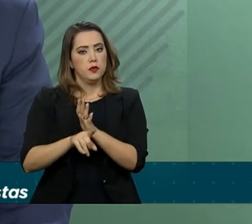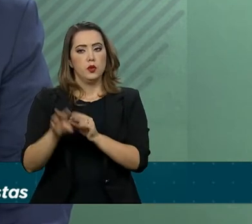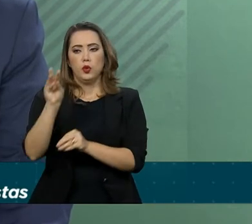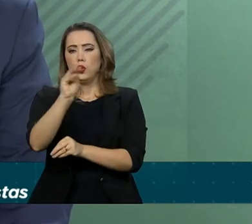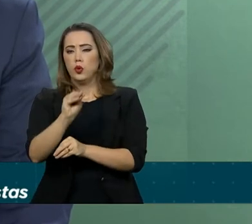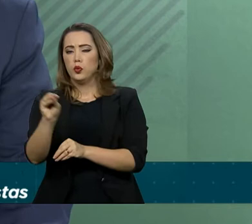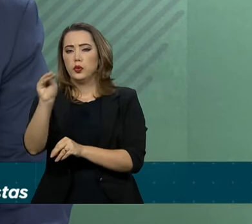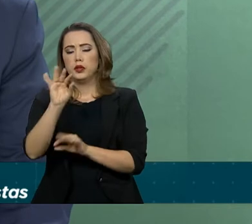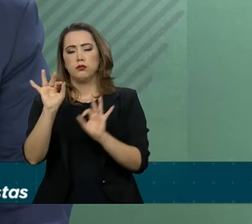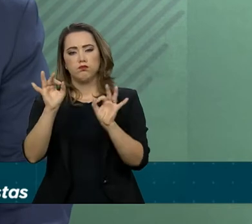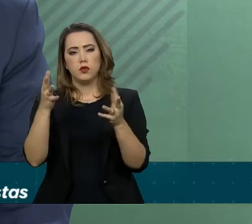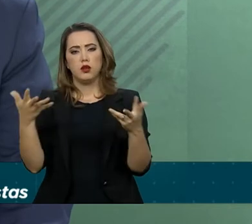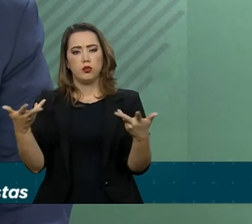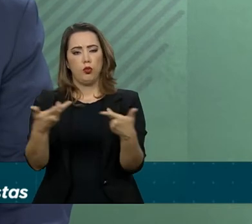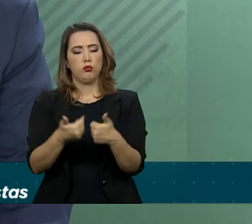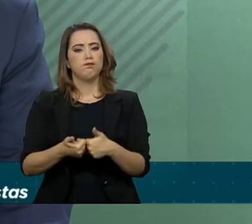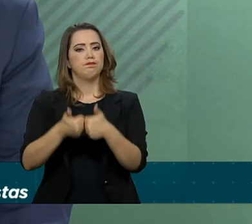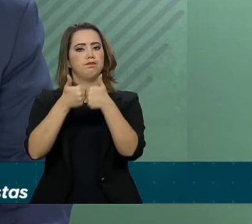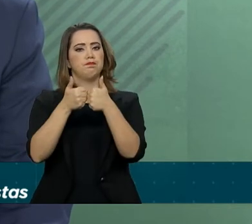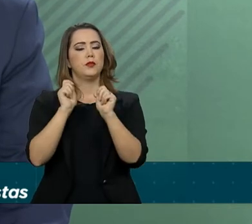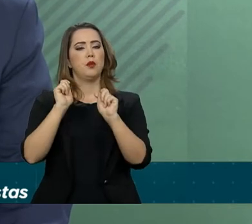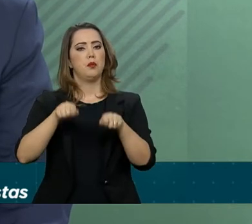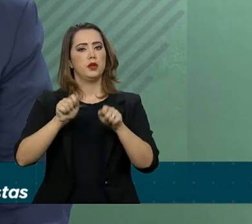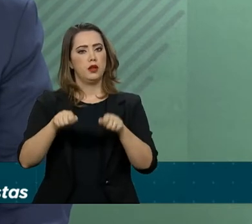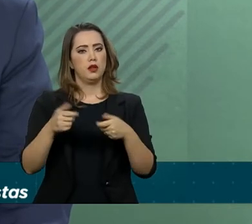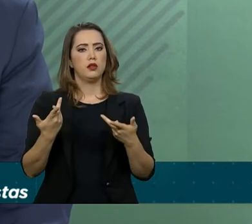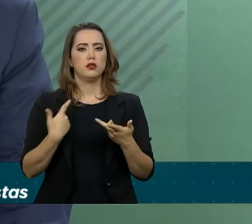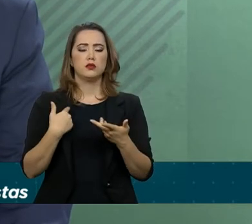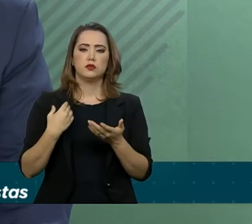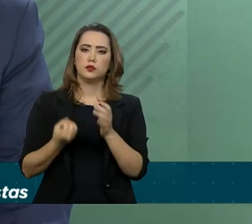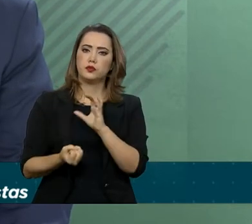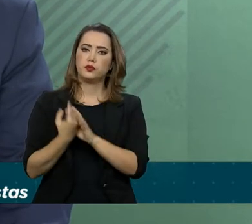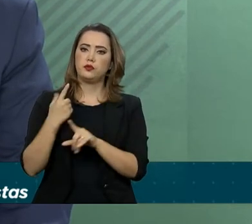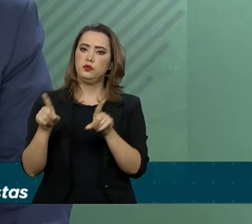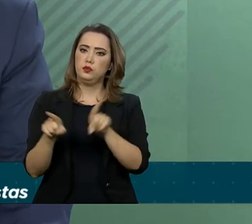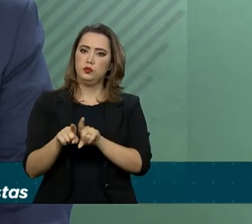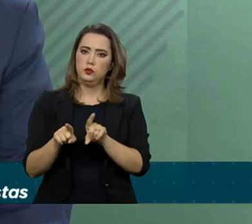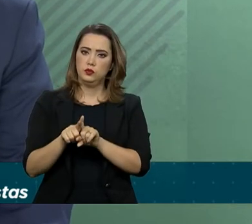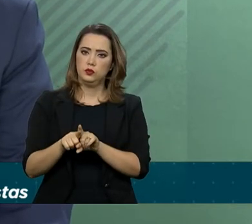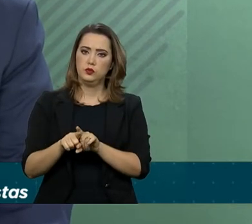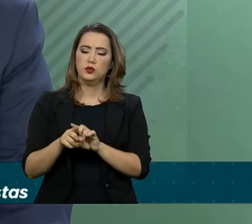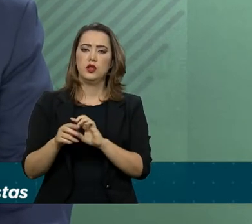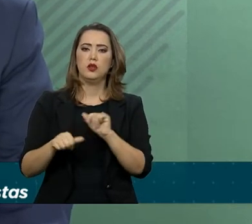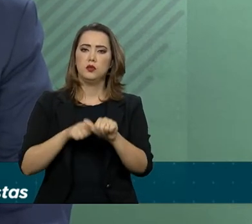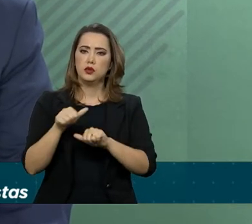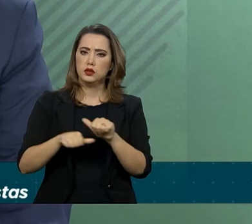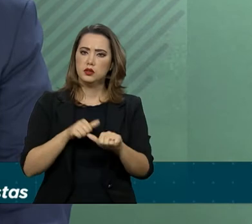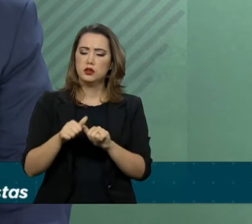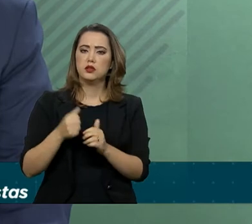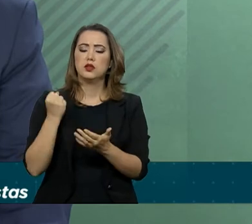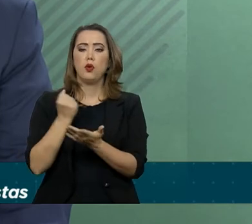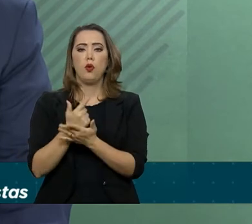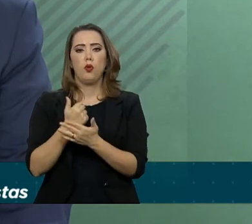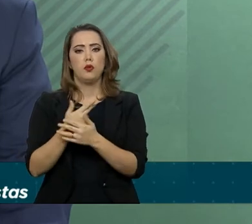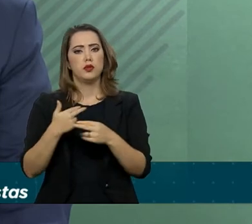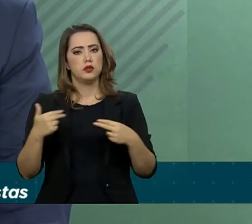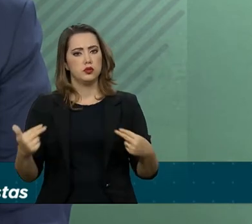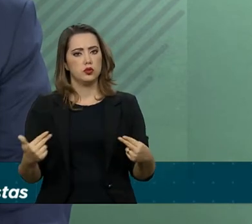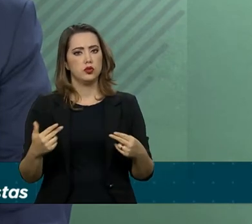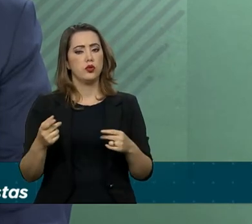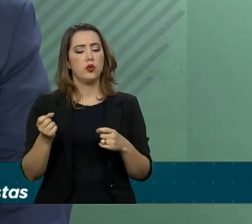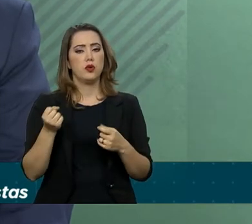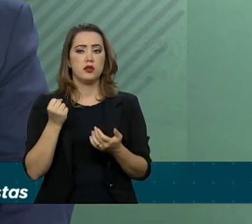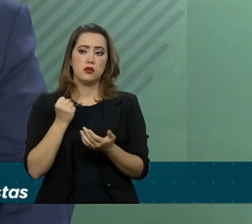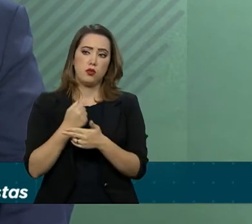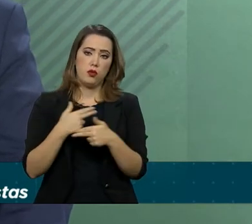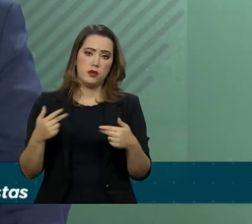atendimento de qualidade, podendo ser empregados também em reformas e aquisição de materiais médico